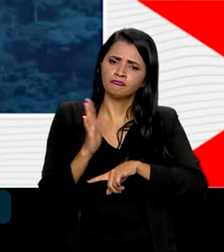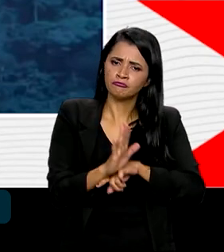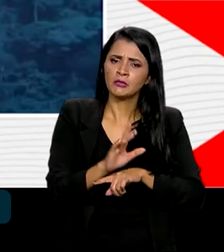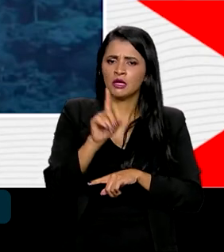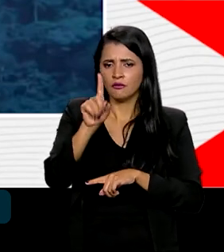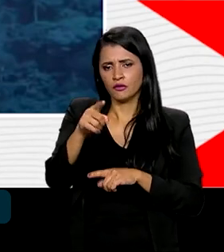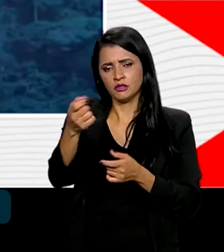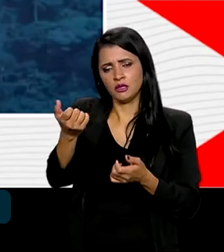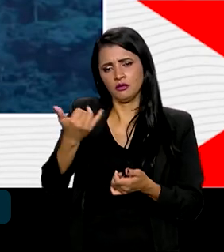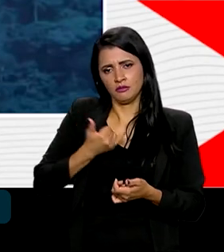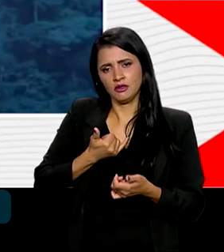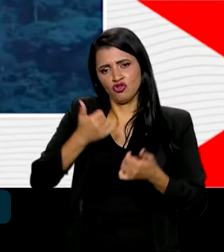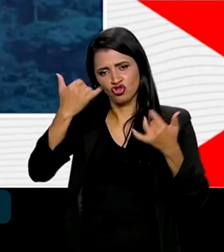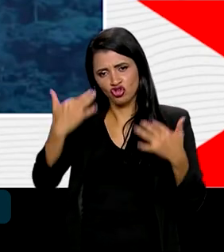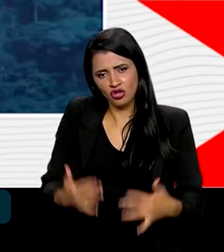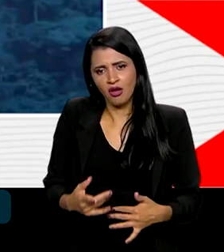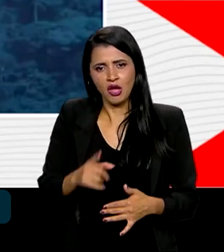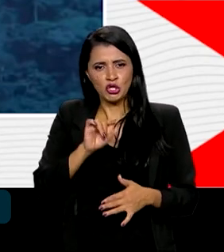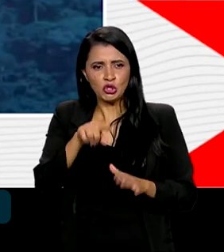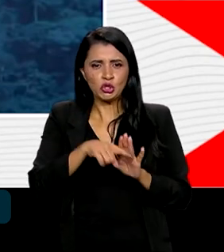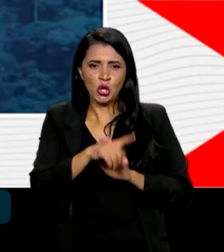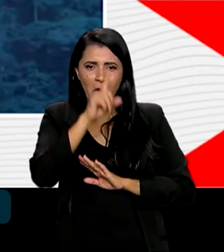como você disse, não seja só agenda de comando e controle. Então, vamos lá.